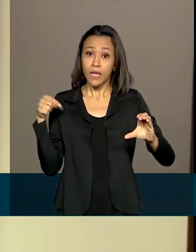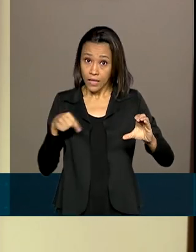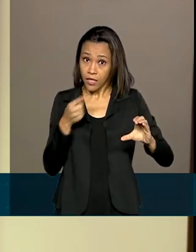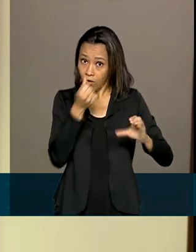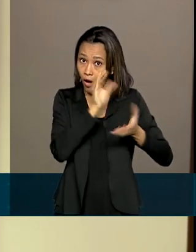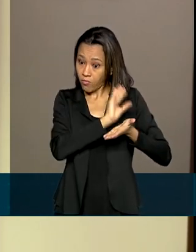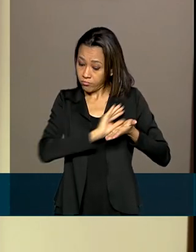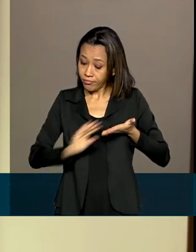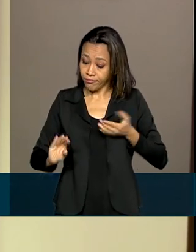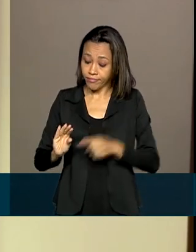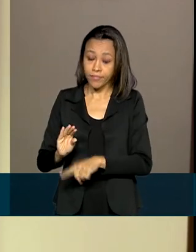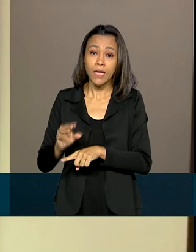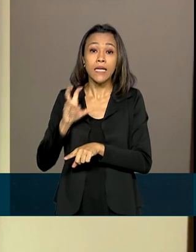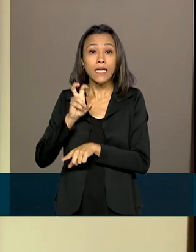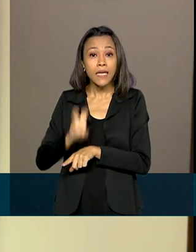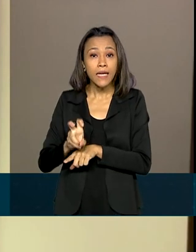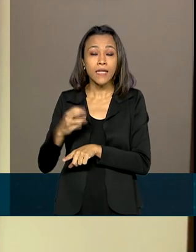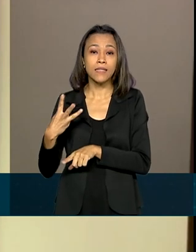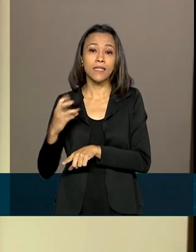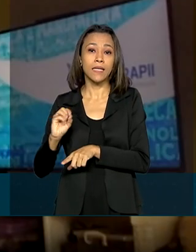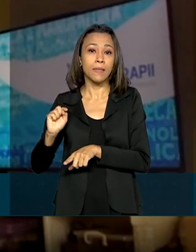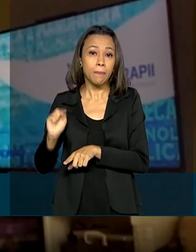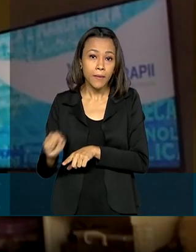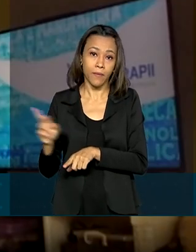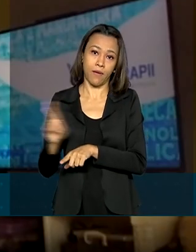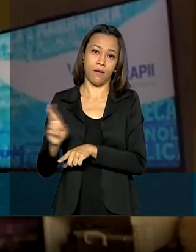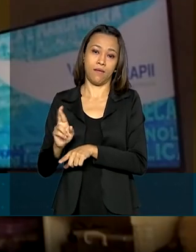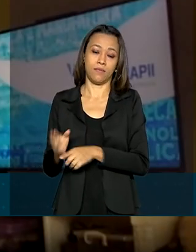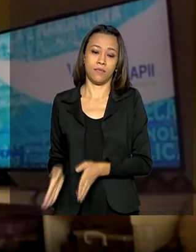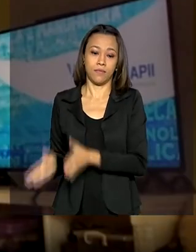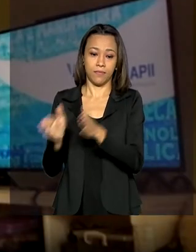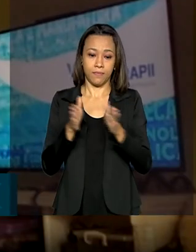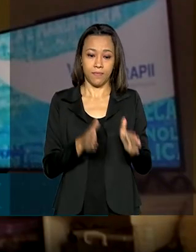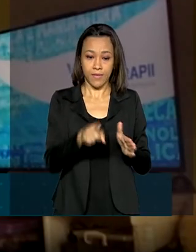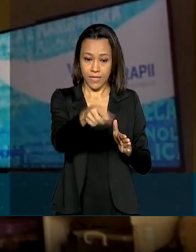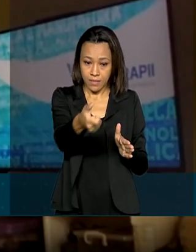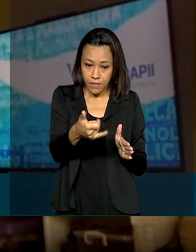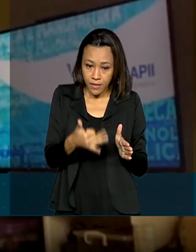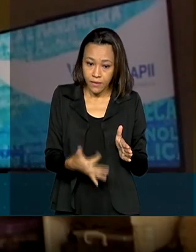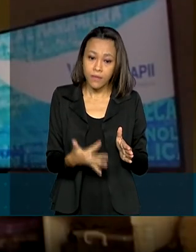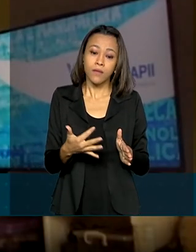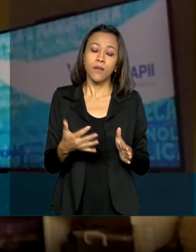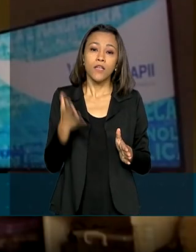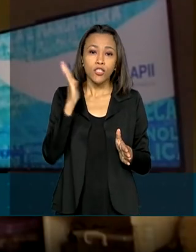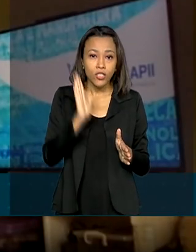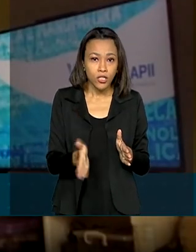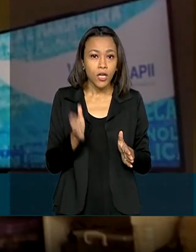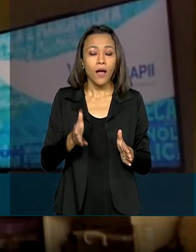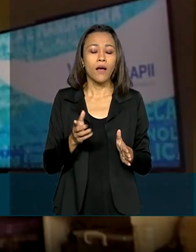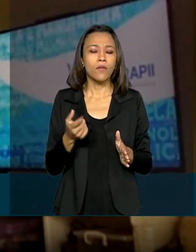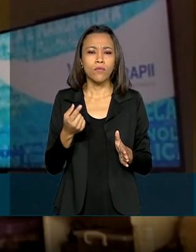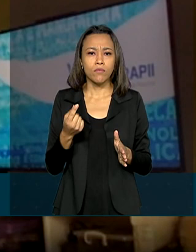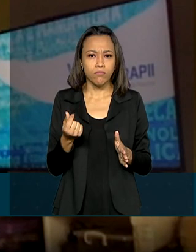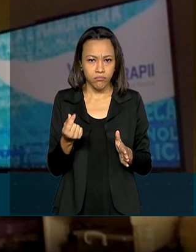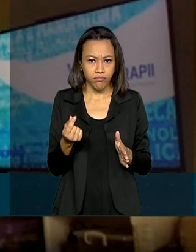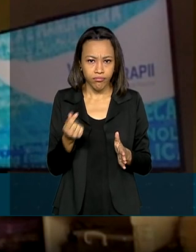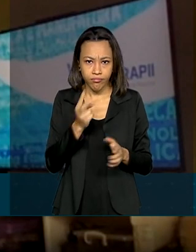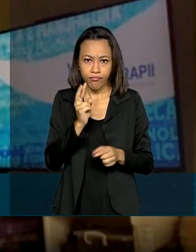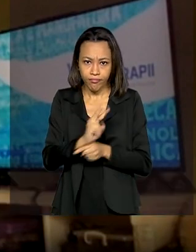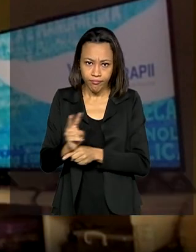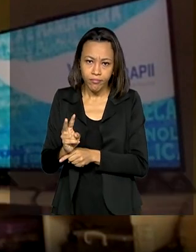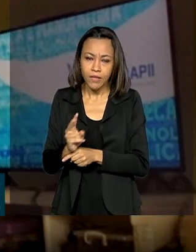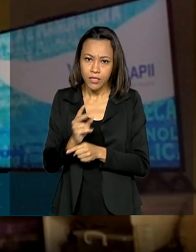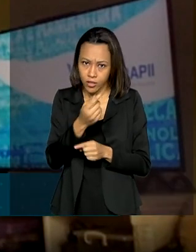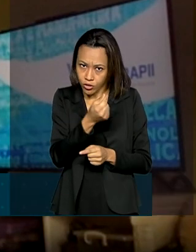projeto R$ 530 mil. Estamos desenvolvendo um projeto Embrapi, com financiamento da Embrapi, que trata